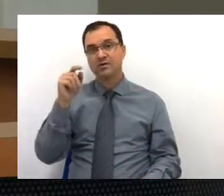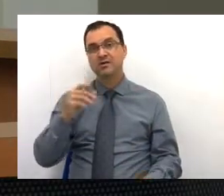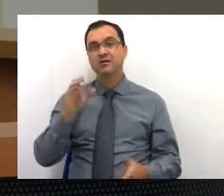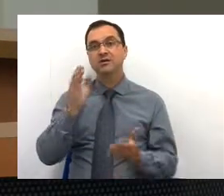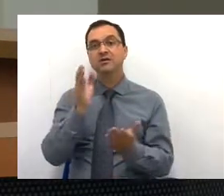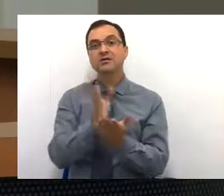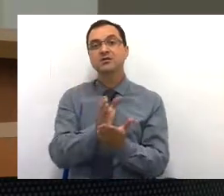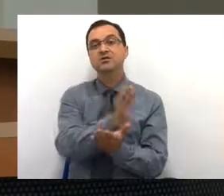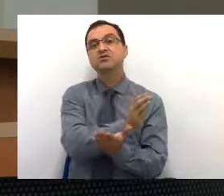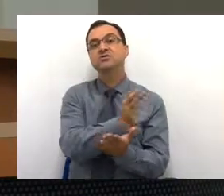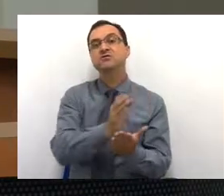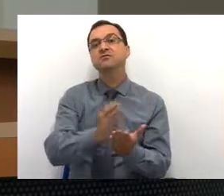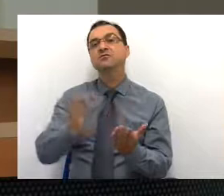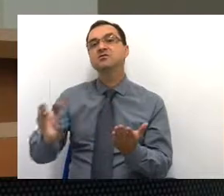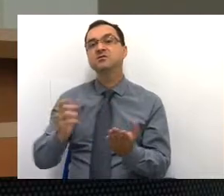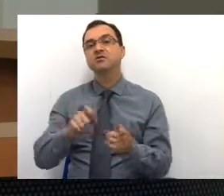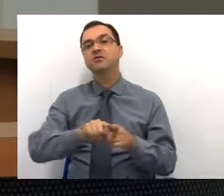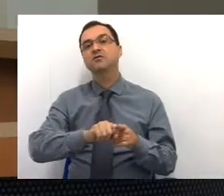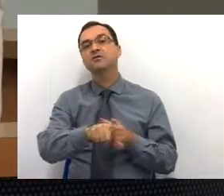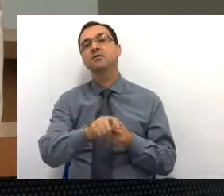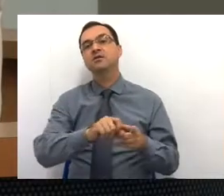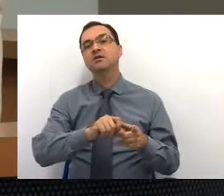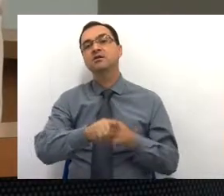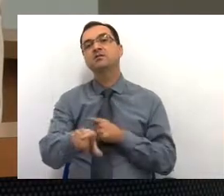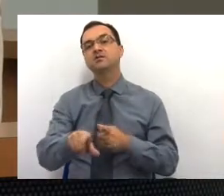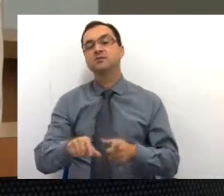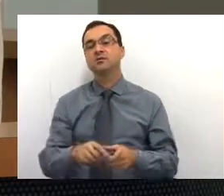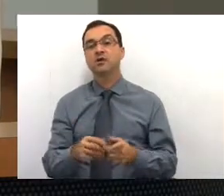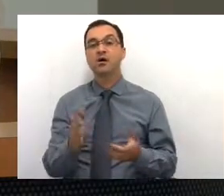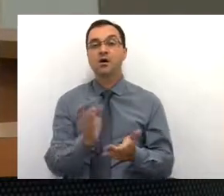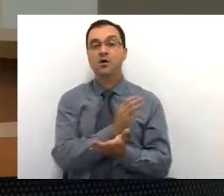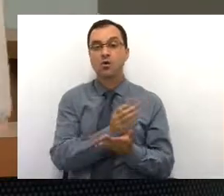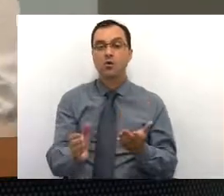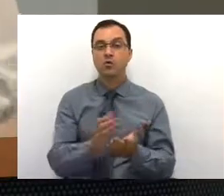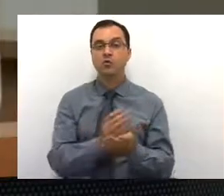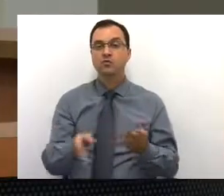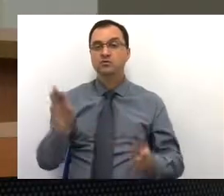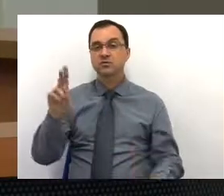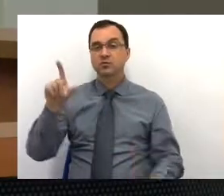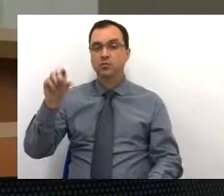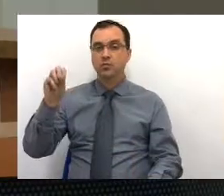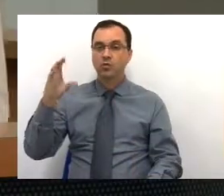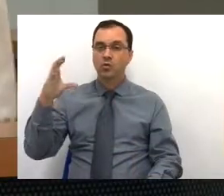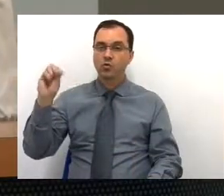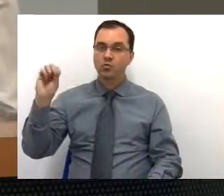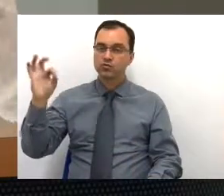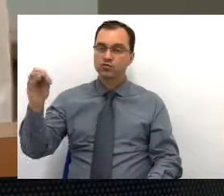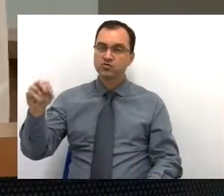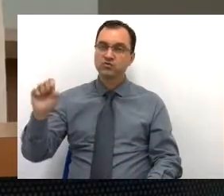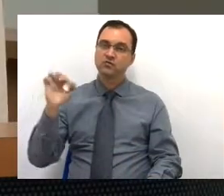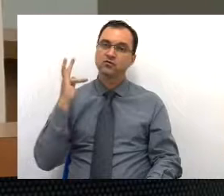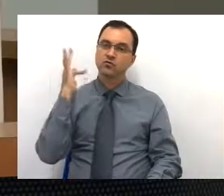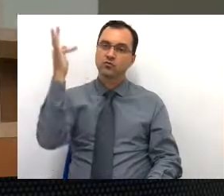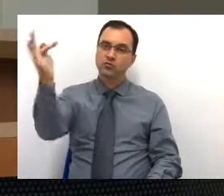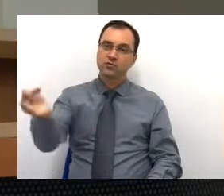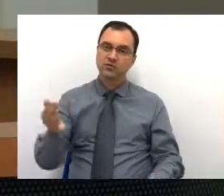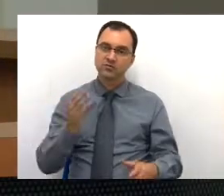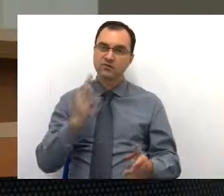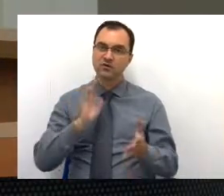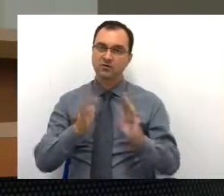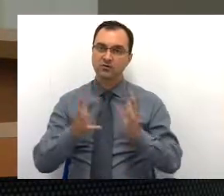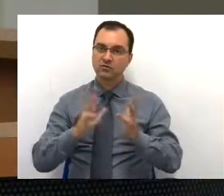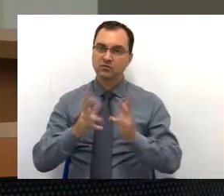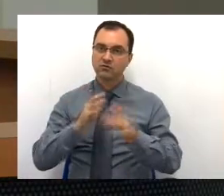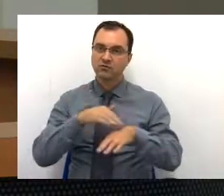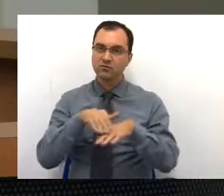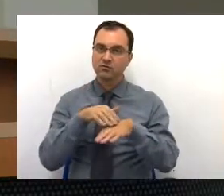divididos em blocos de financiamento. Então, nós temos alguns blocos que nós vamos falar futuramente, mas aqui é só